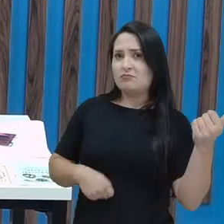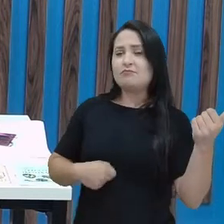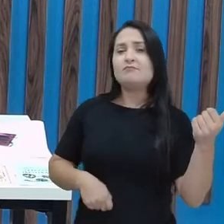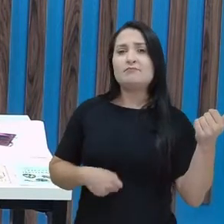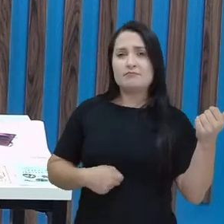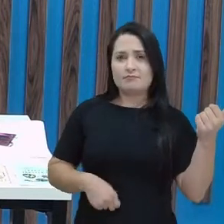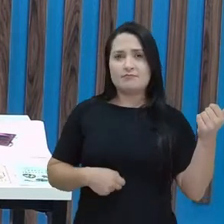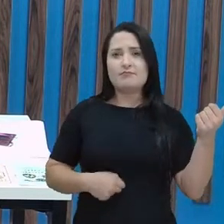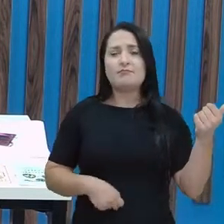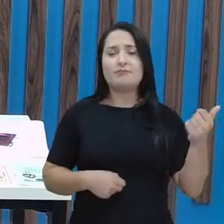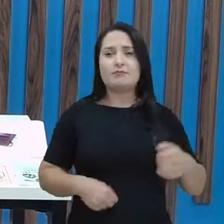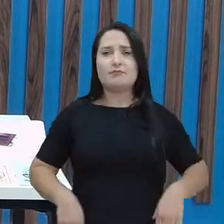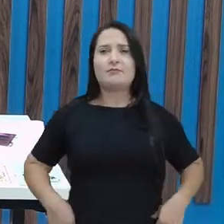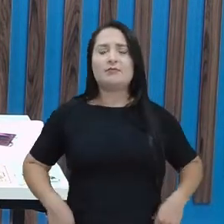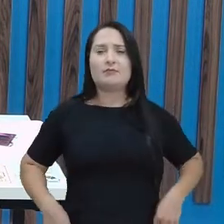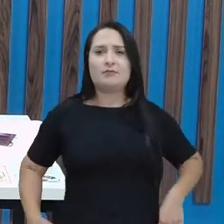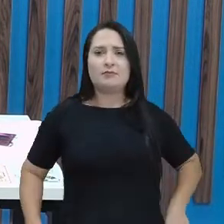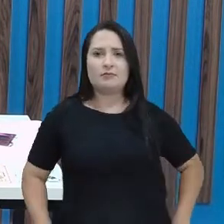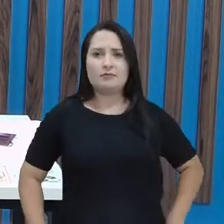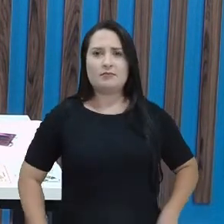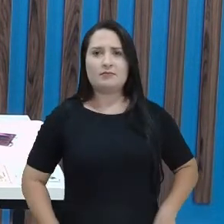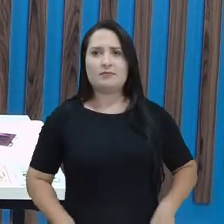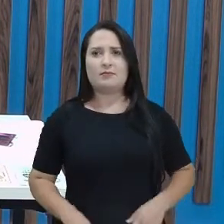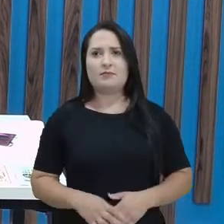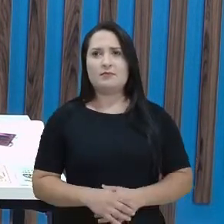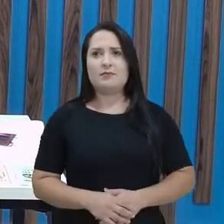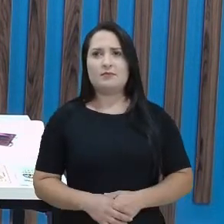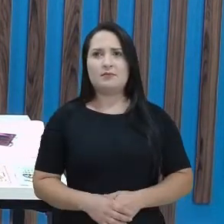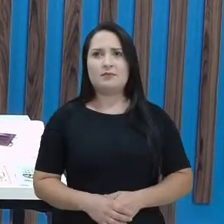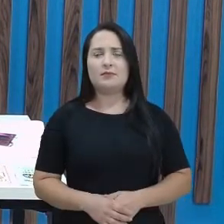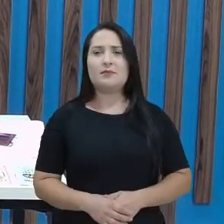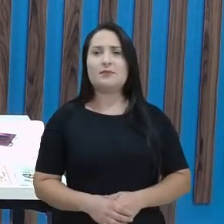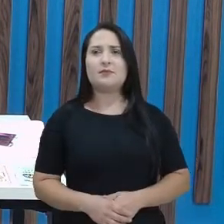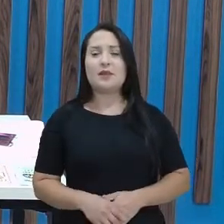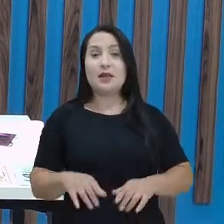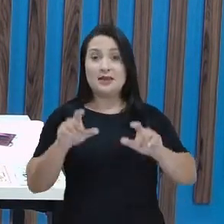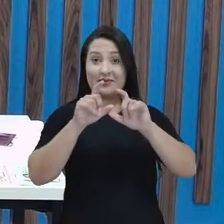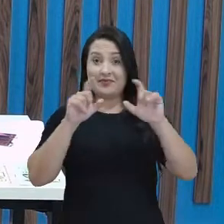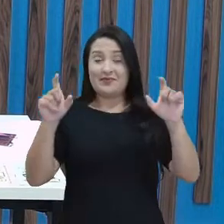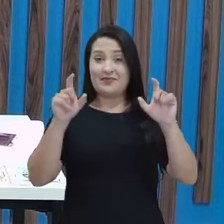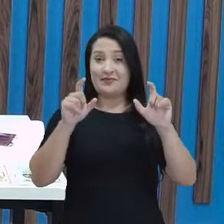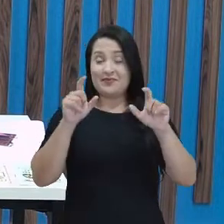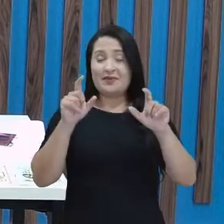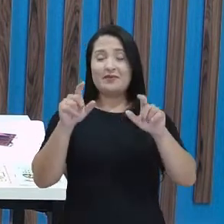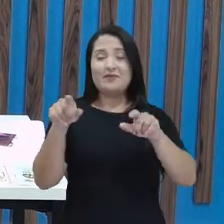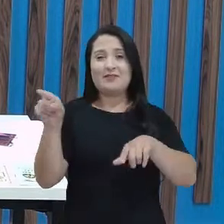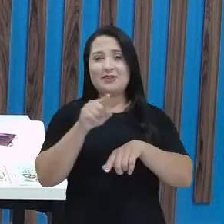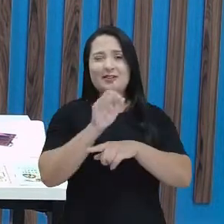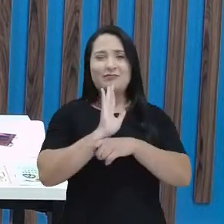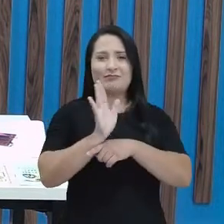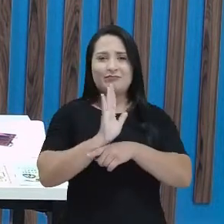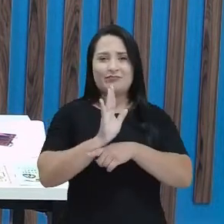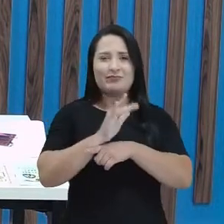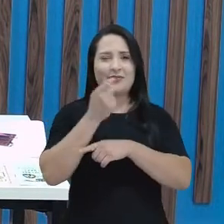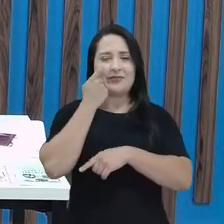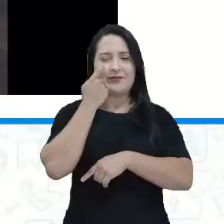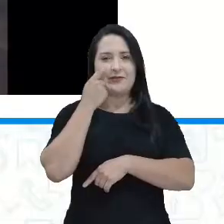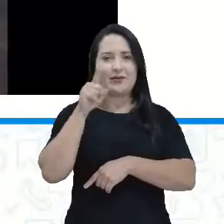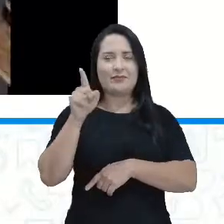repentistas. Olha só, eu trouxe aqui um trechinho para que vocês vejam.